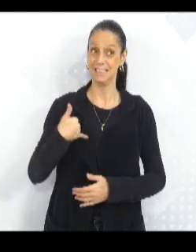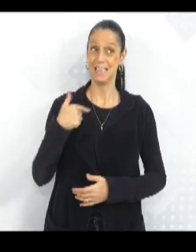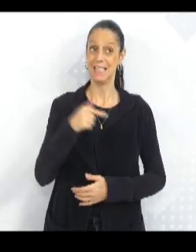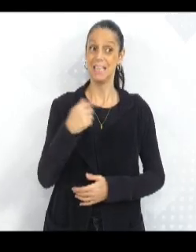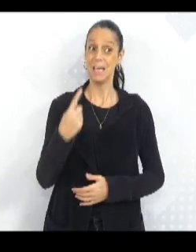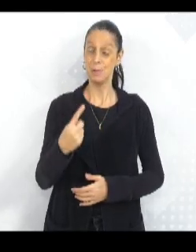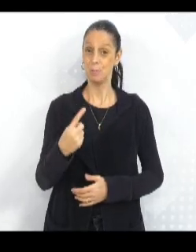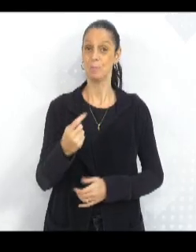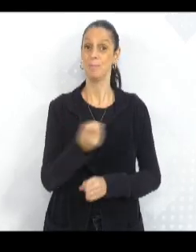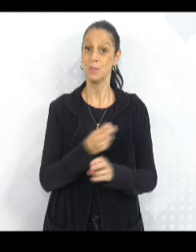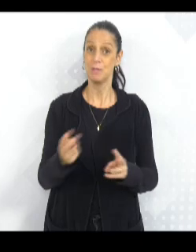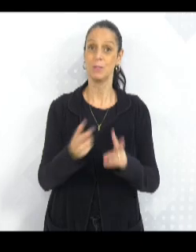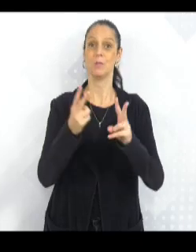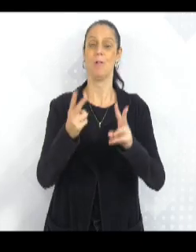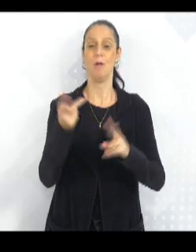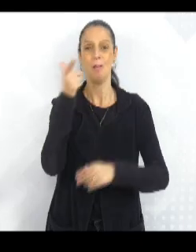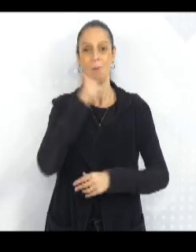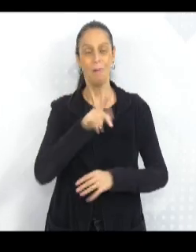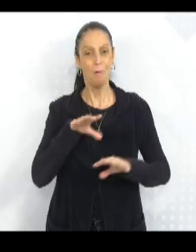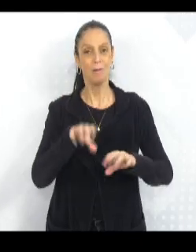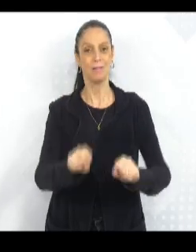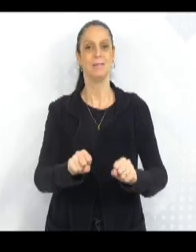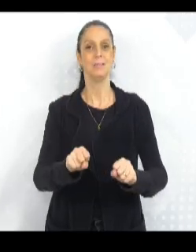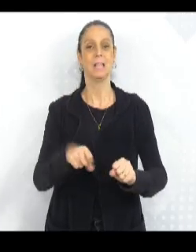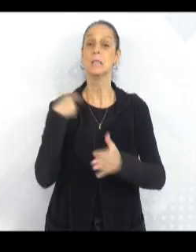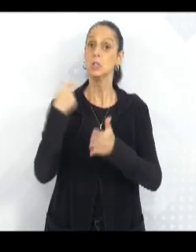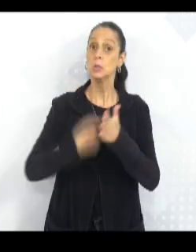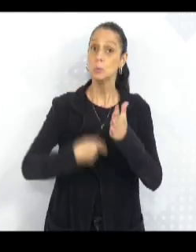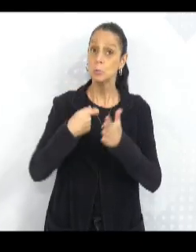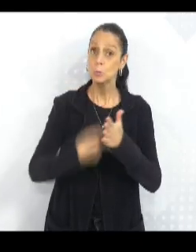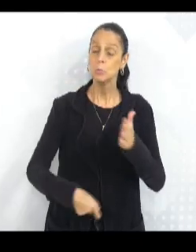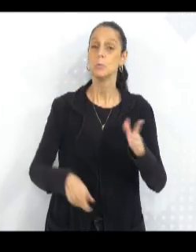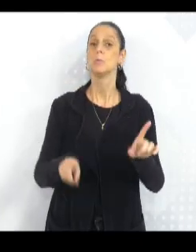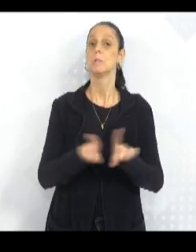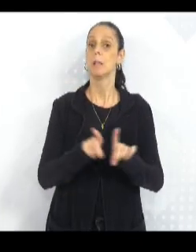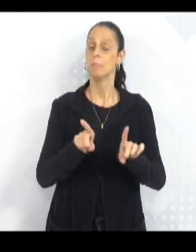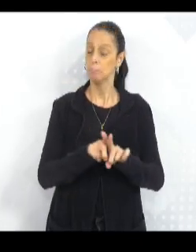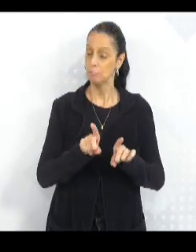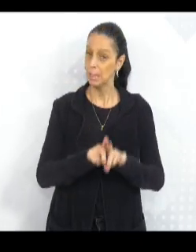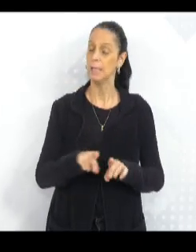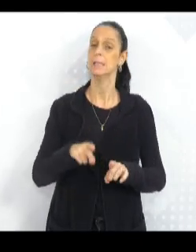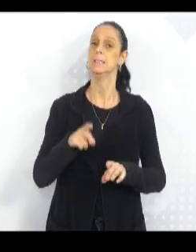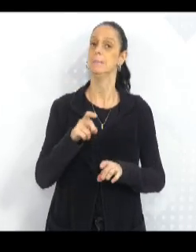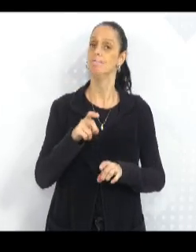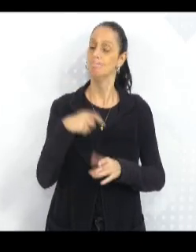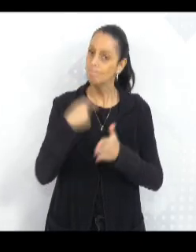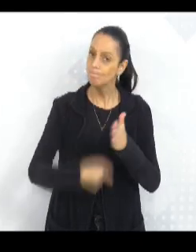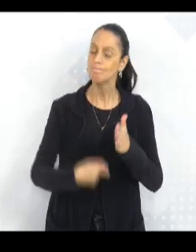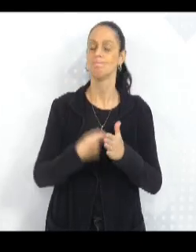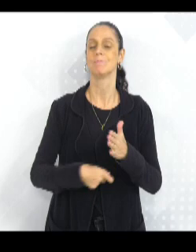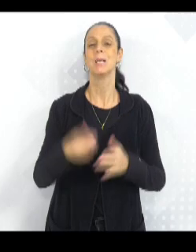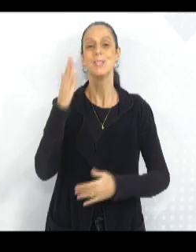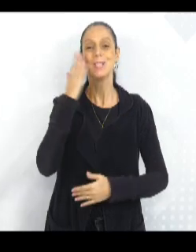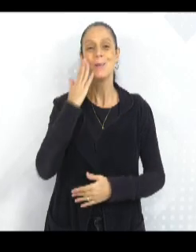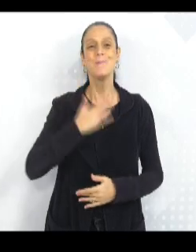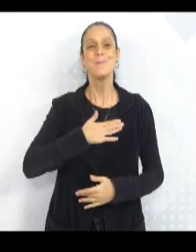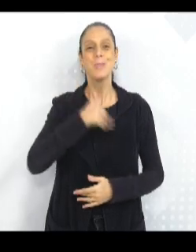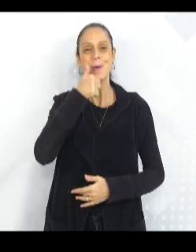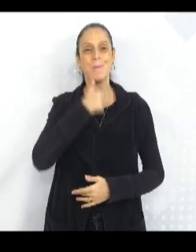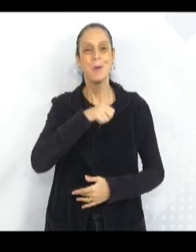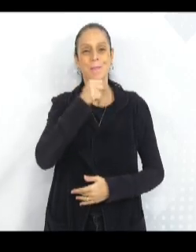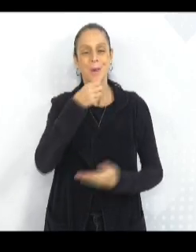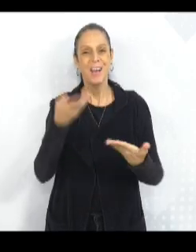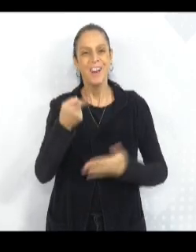vitória, de conquista, de luta e de batalha. E eu sei que a minha mãe está acompanhando agora a sessão,